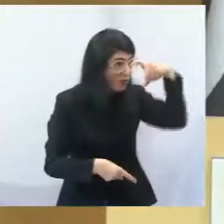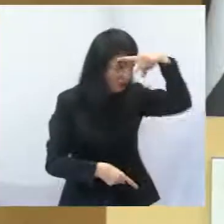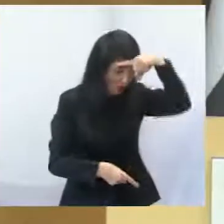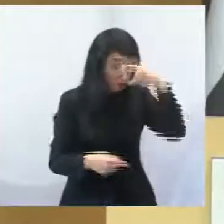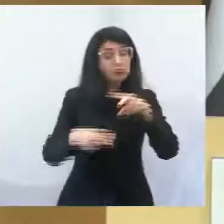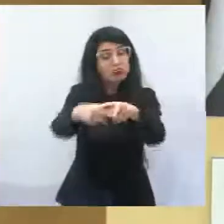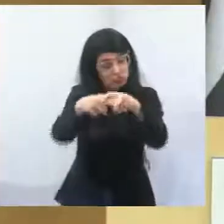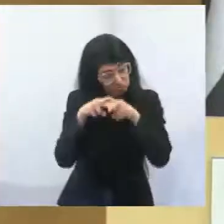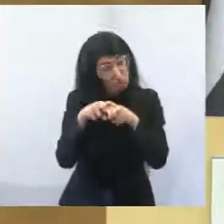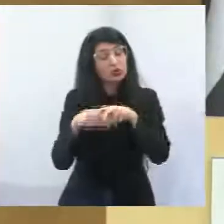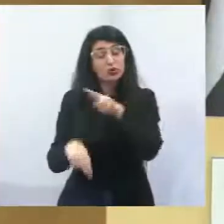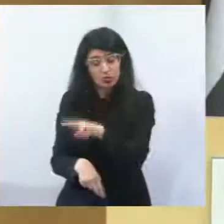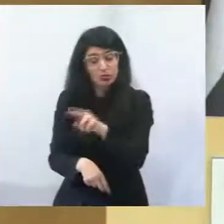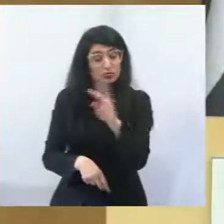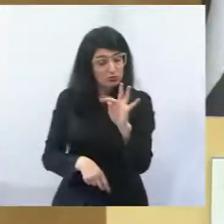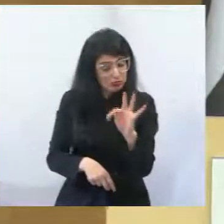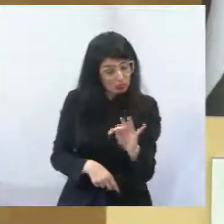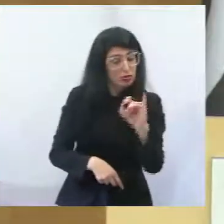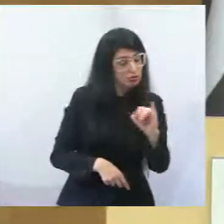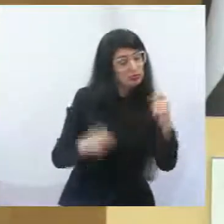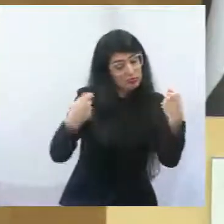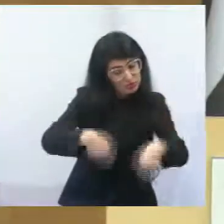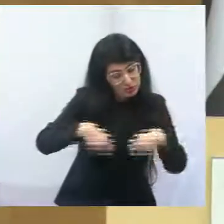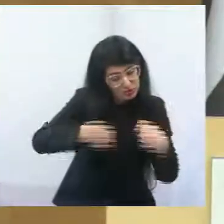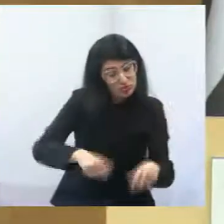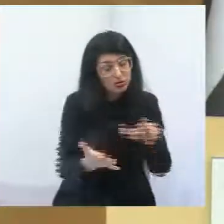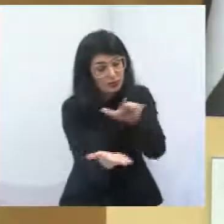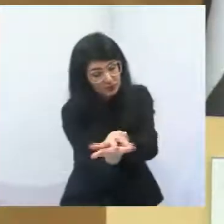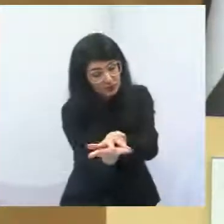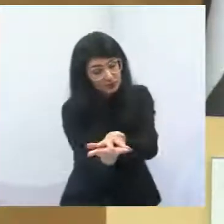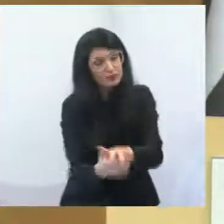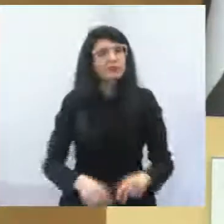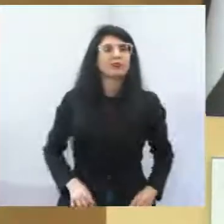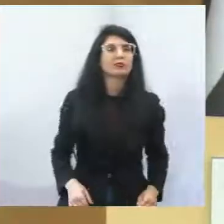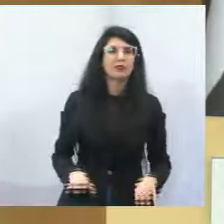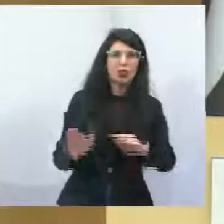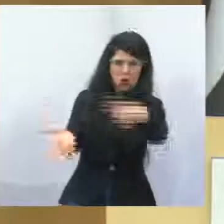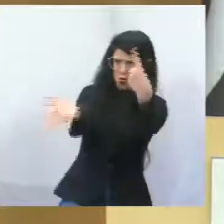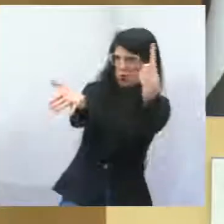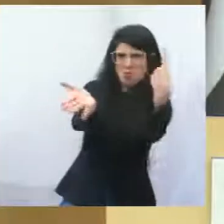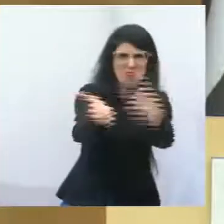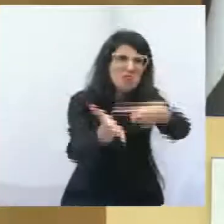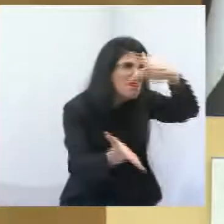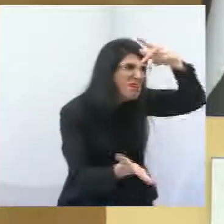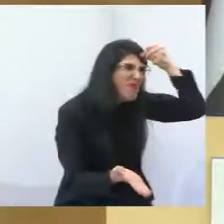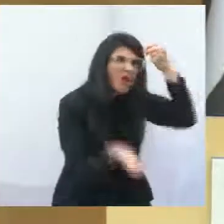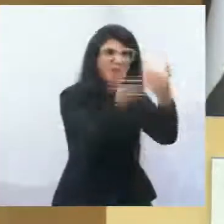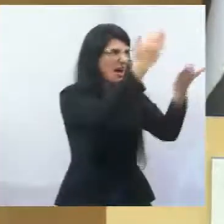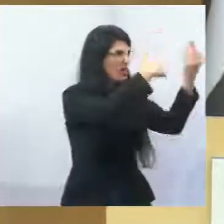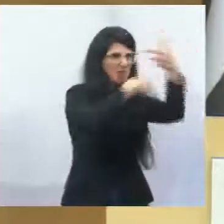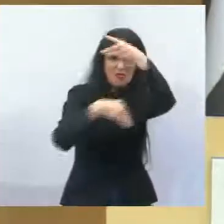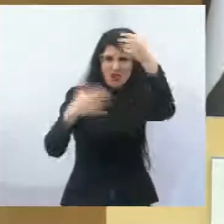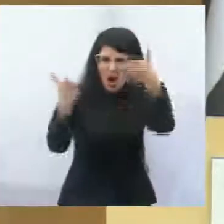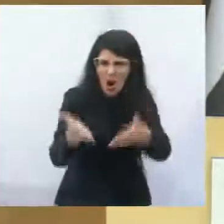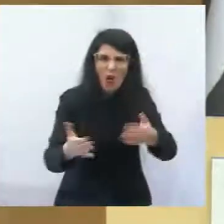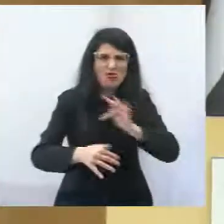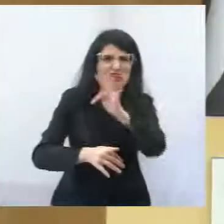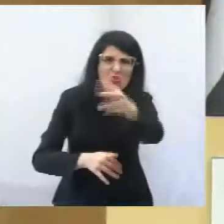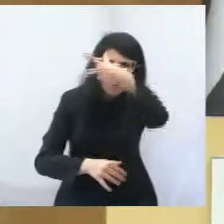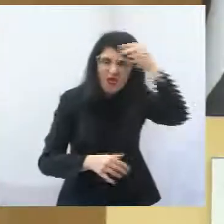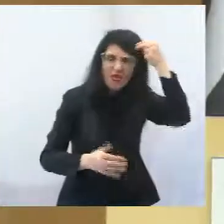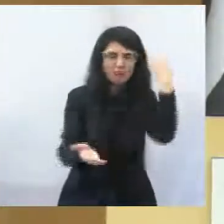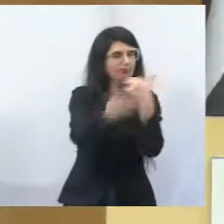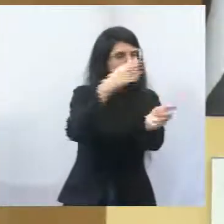porque esse não pode ser um compromisso do prefeito X, do prefeito Y, do prefeito Z. É um compromisso de cidade.